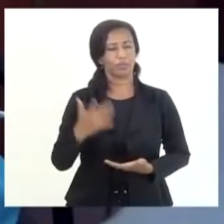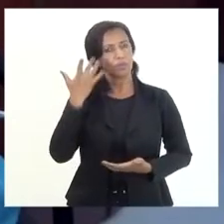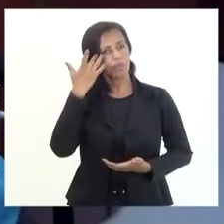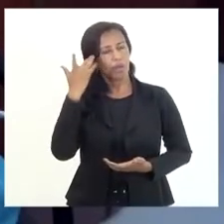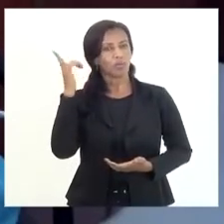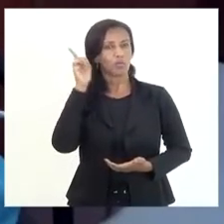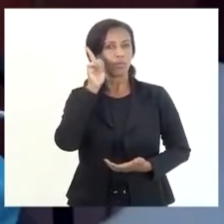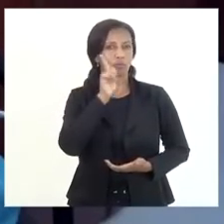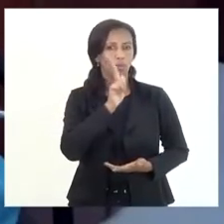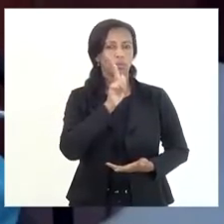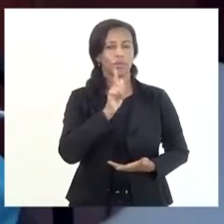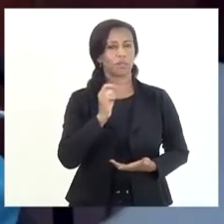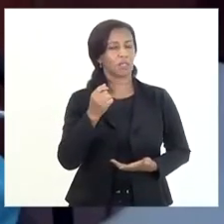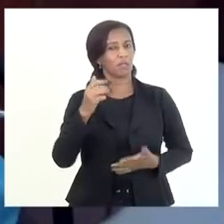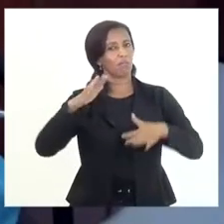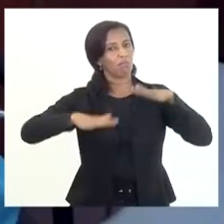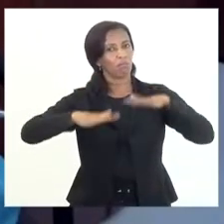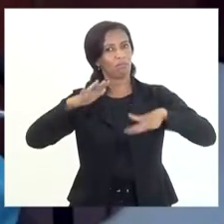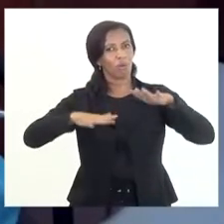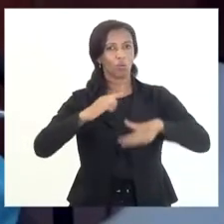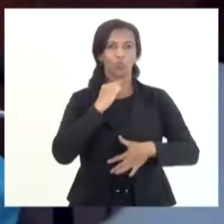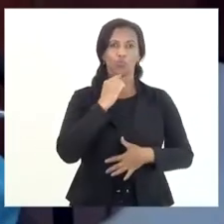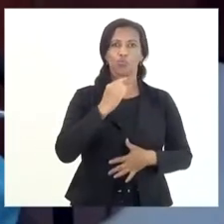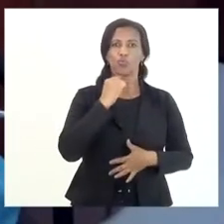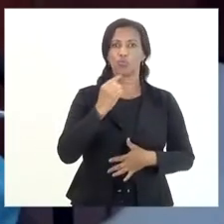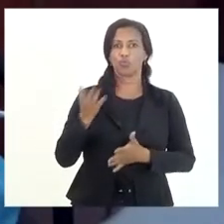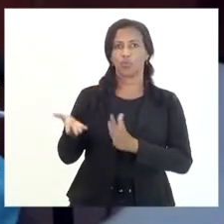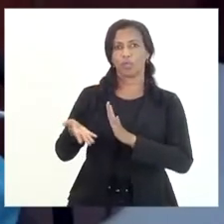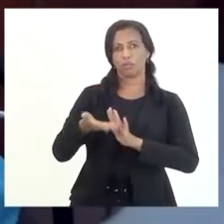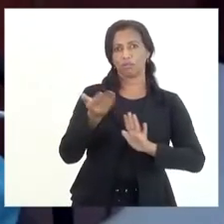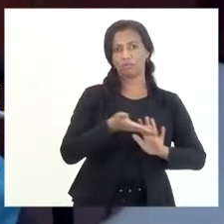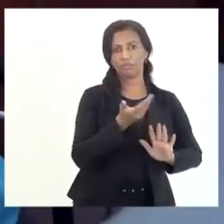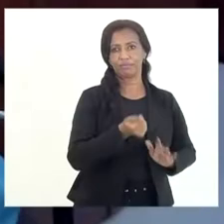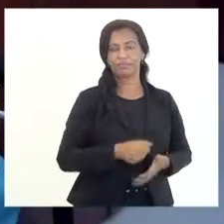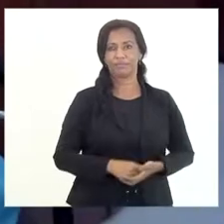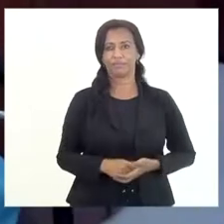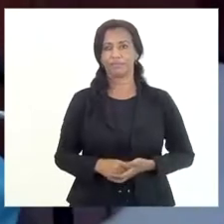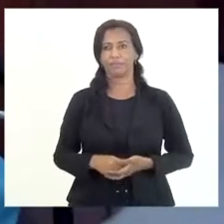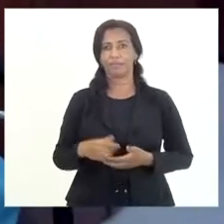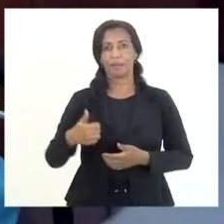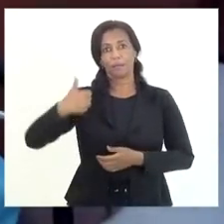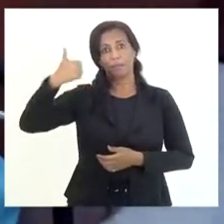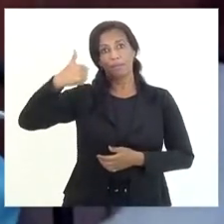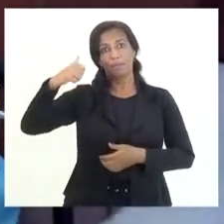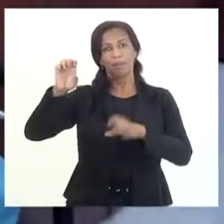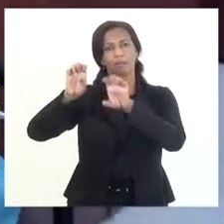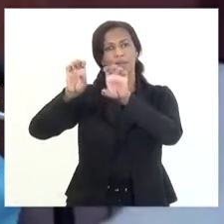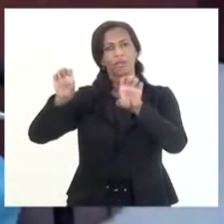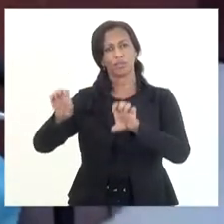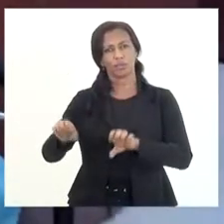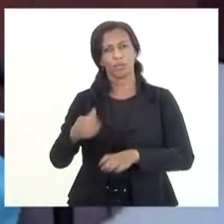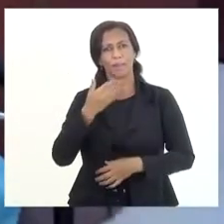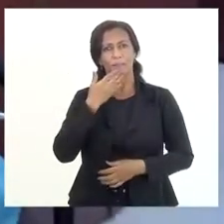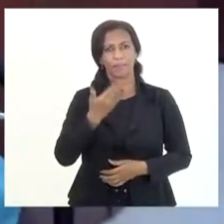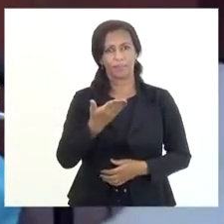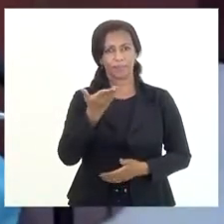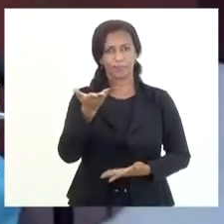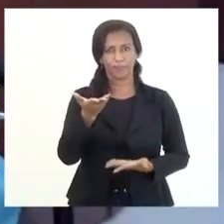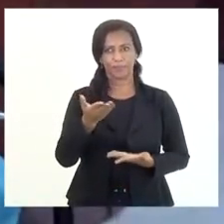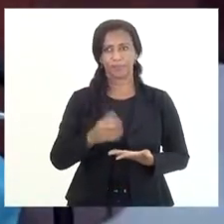algumas pequenas luzes sobre o tema. Mas antes eu vou trazer a questão da estrutura, que a vossa excelência solicitou.